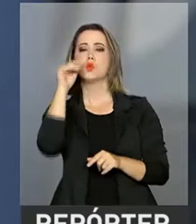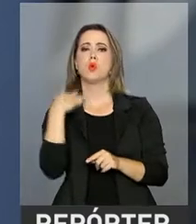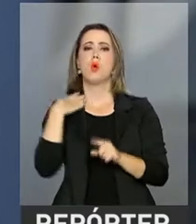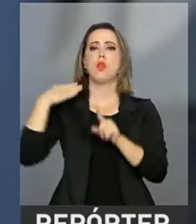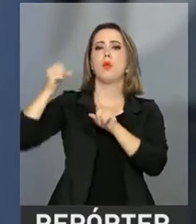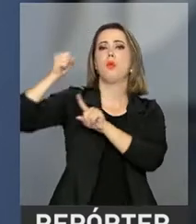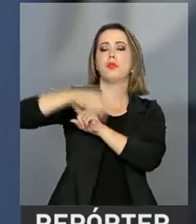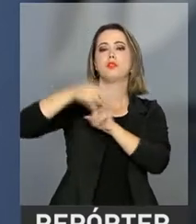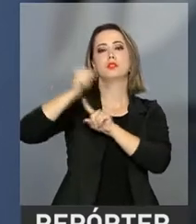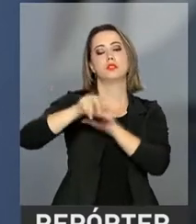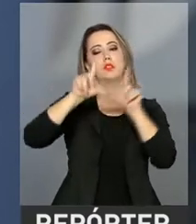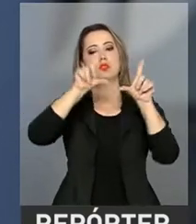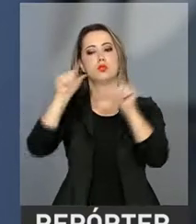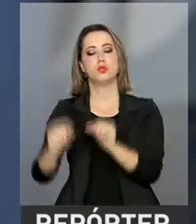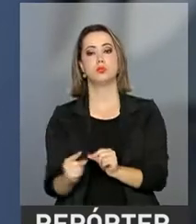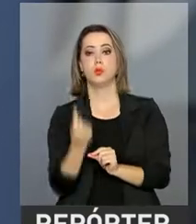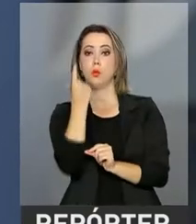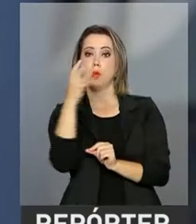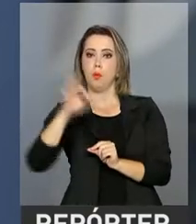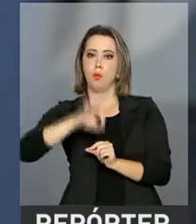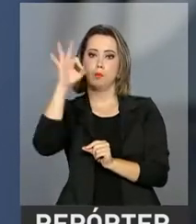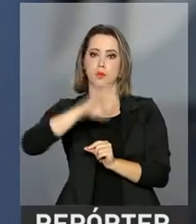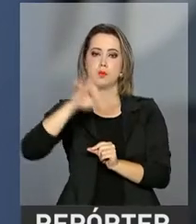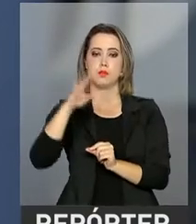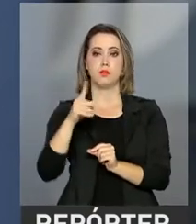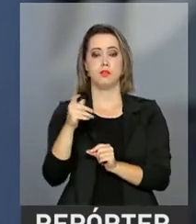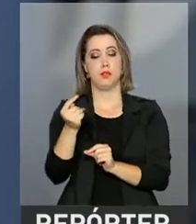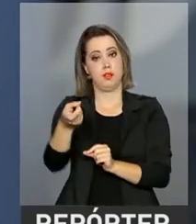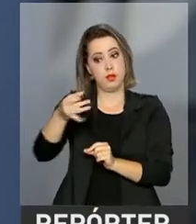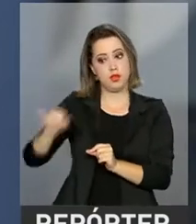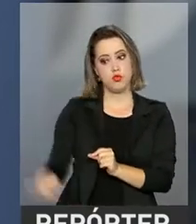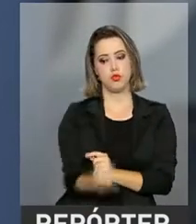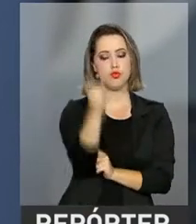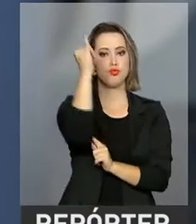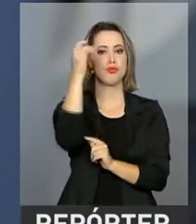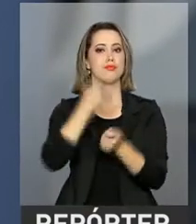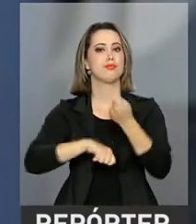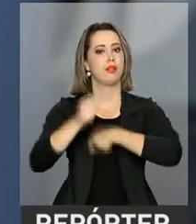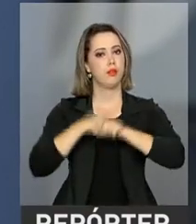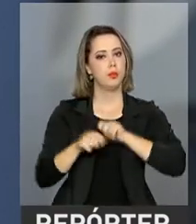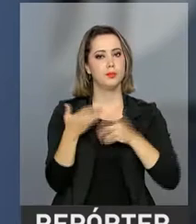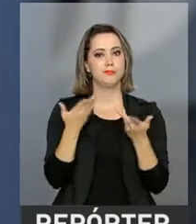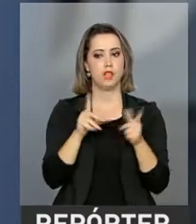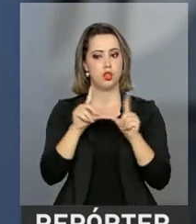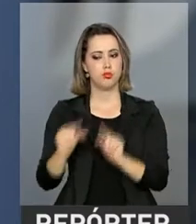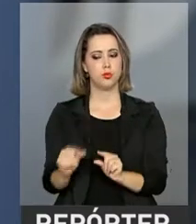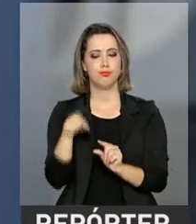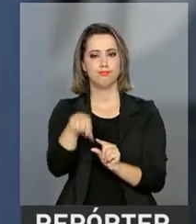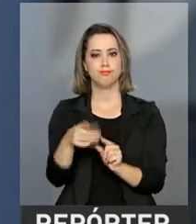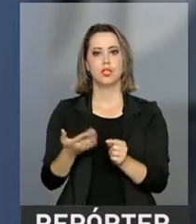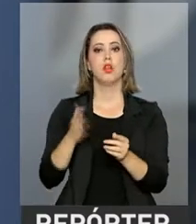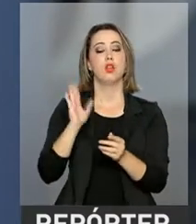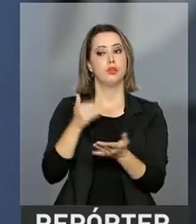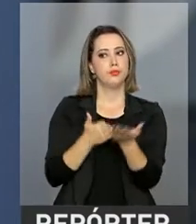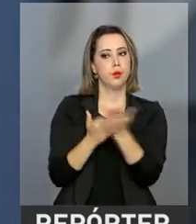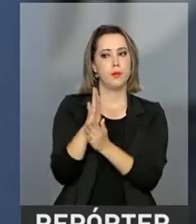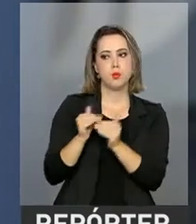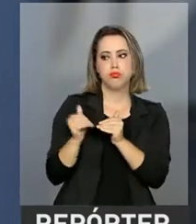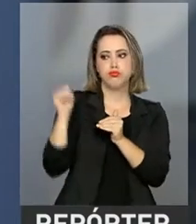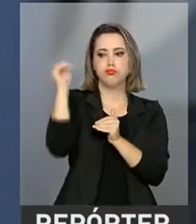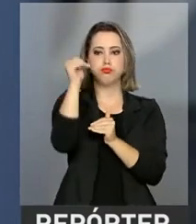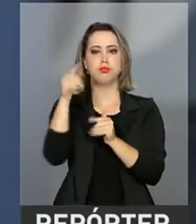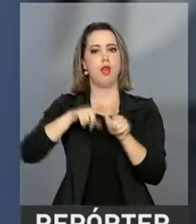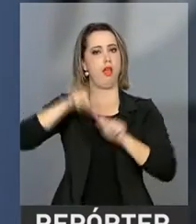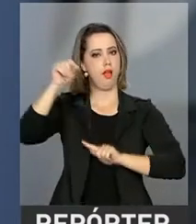em um ponto percentual a taxa básica de juros da economia. Segundo Parola, foi a maior redução desde março de